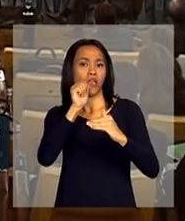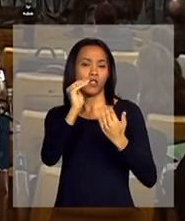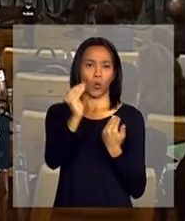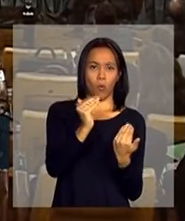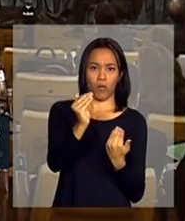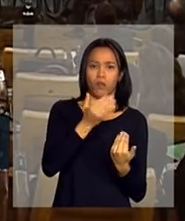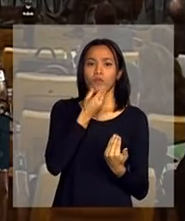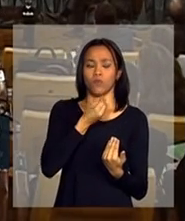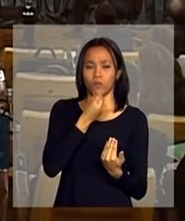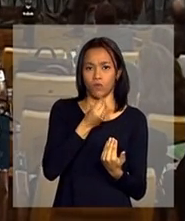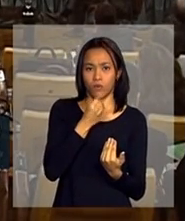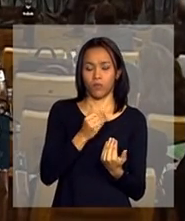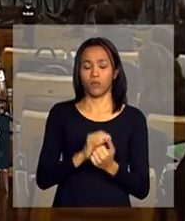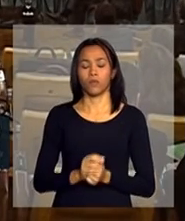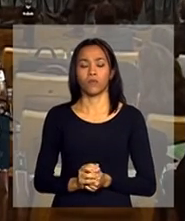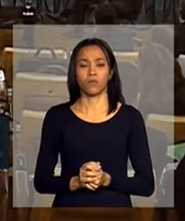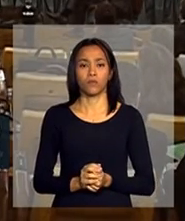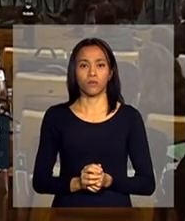os homens,